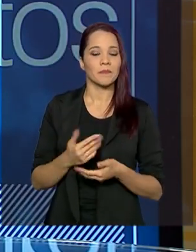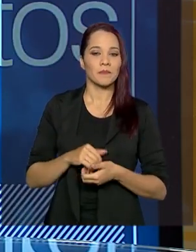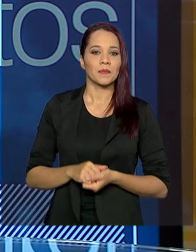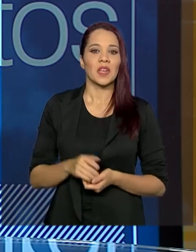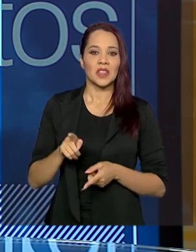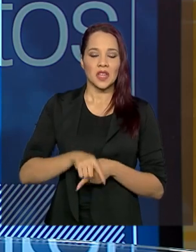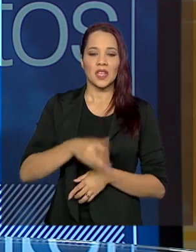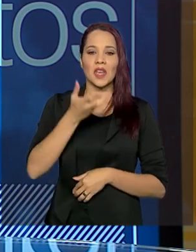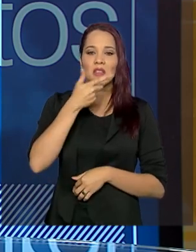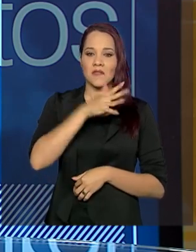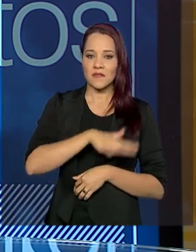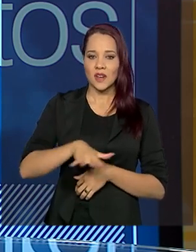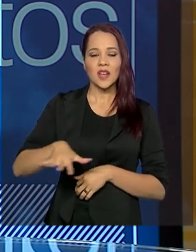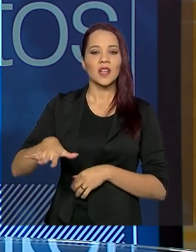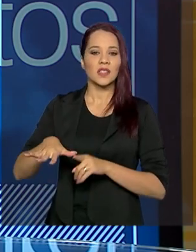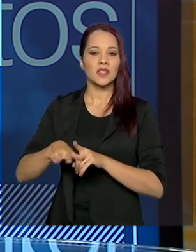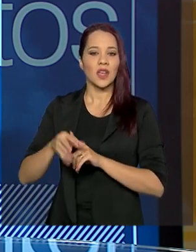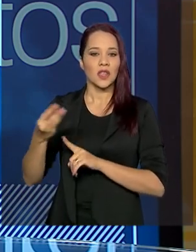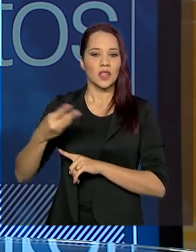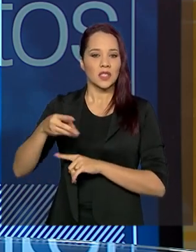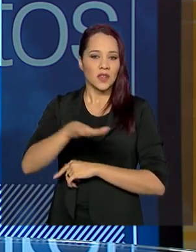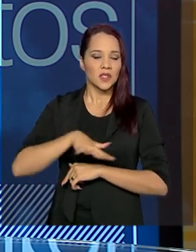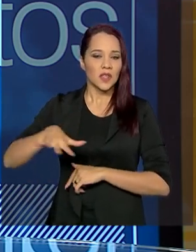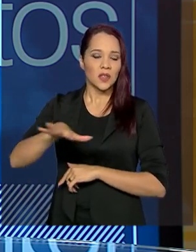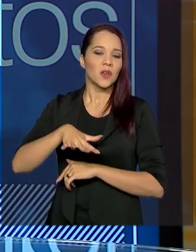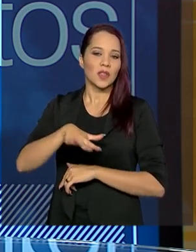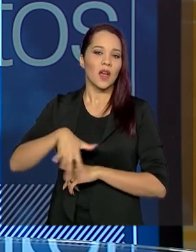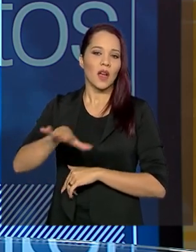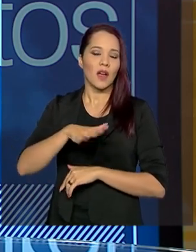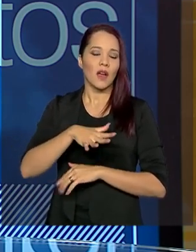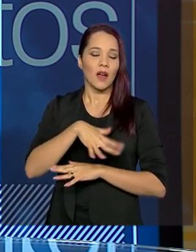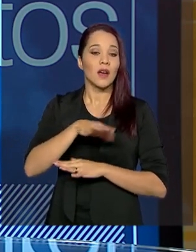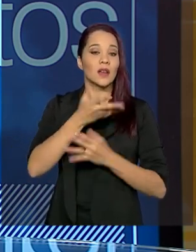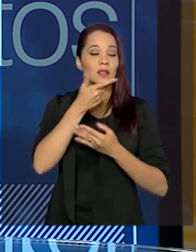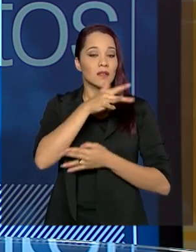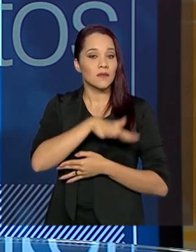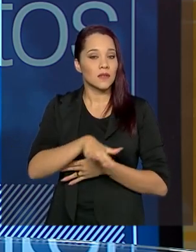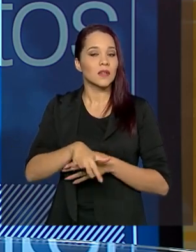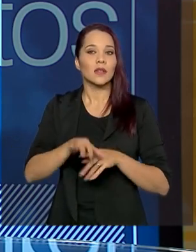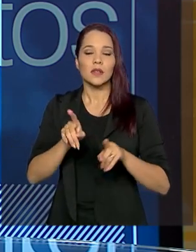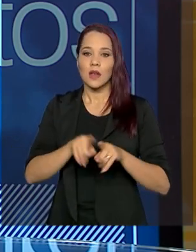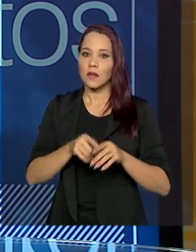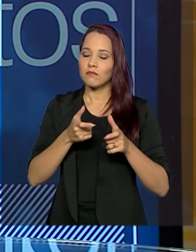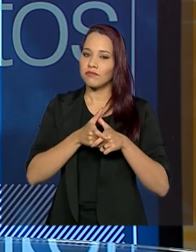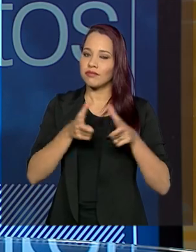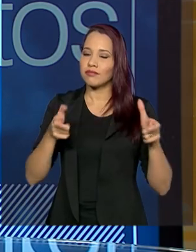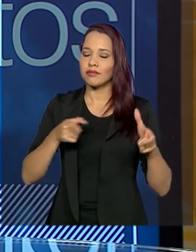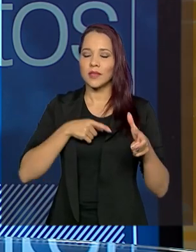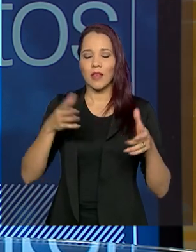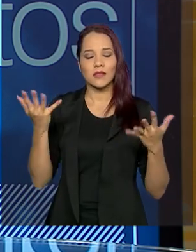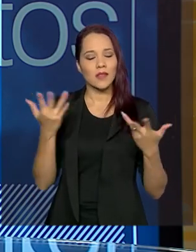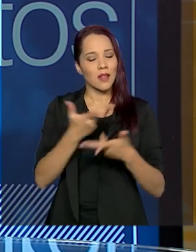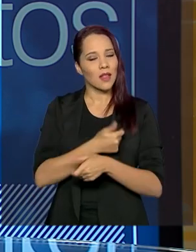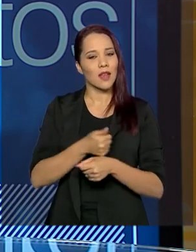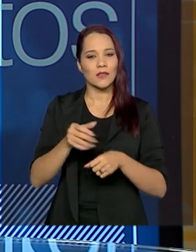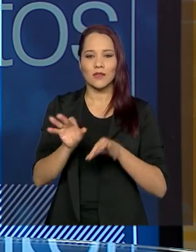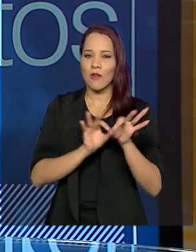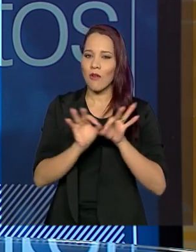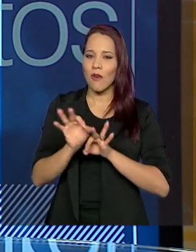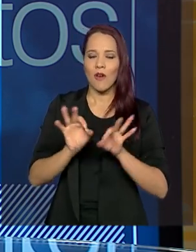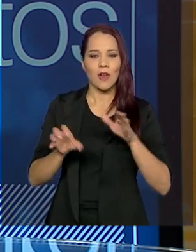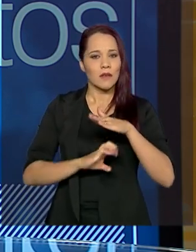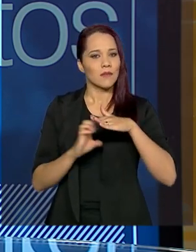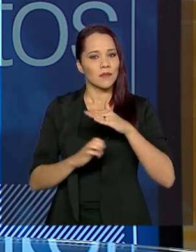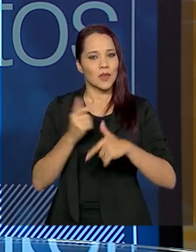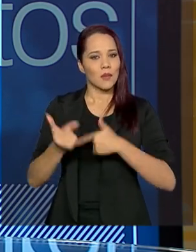aí da infância, o movimento do terceiro setor na área da infância é gigantesco, é forte, temos excelentes organizações trabalhando